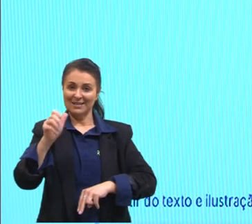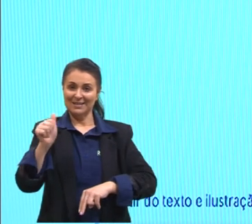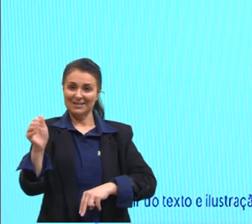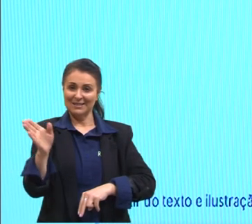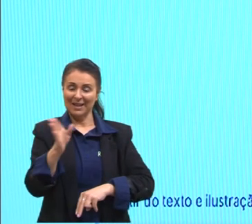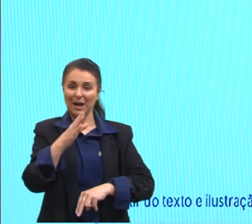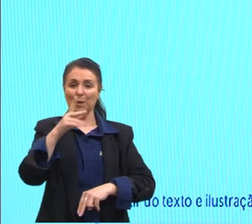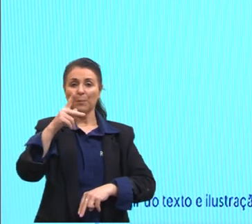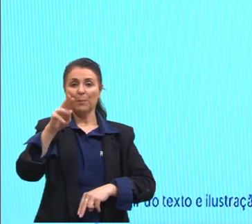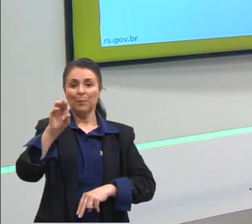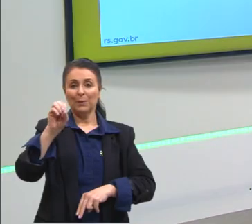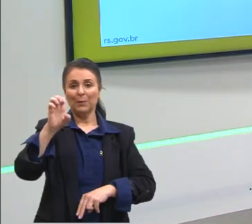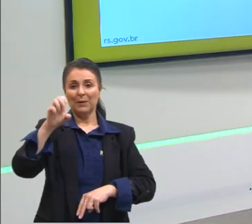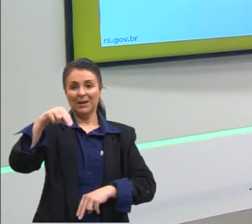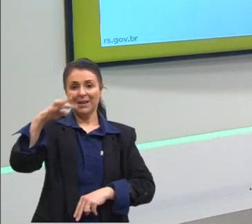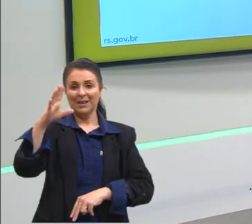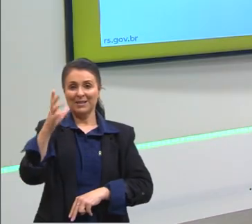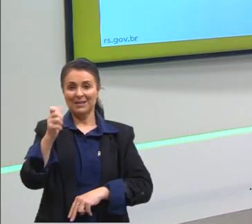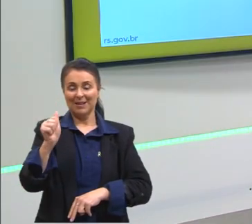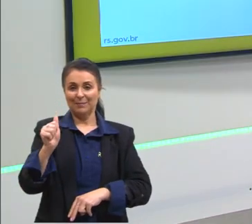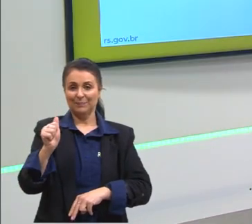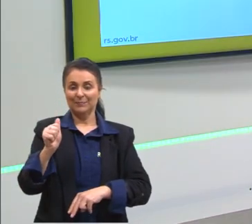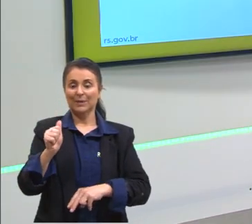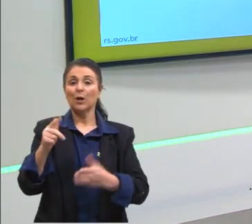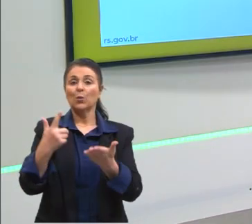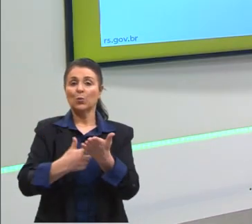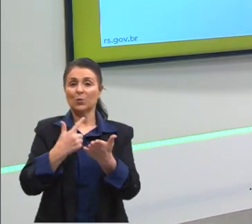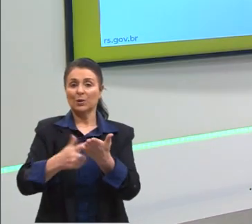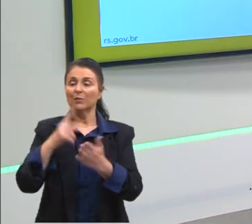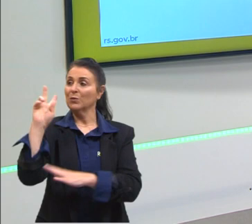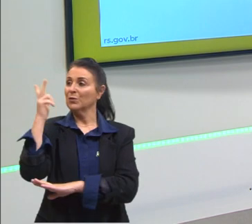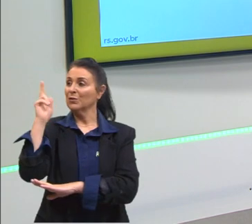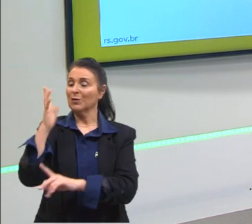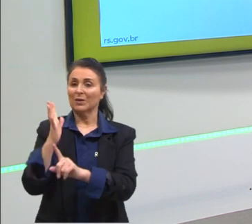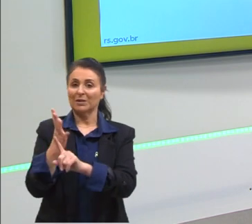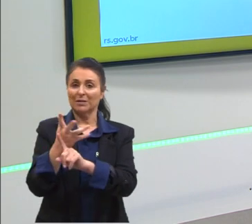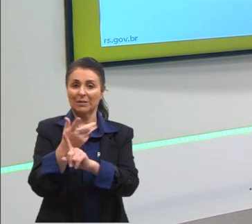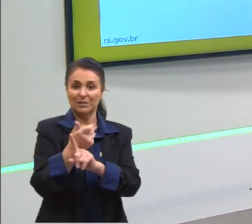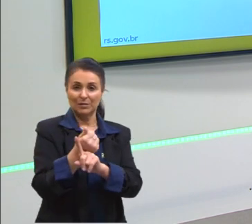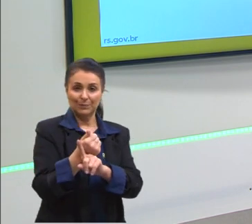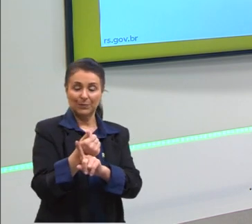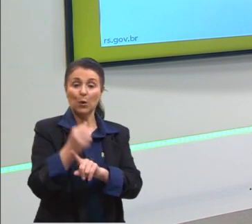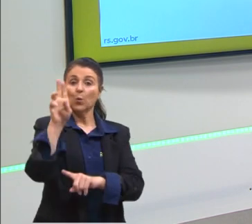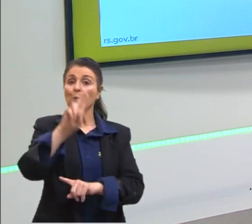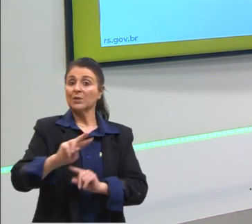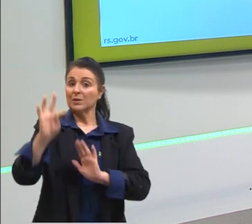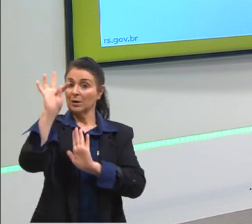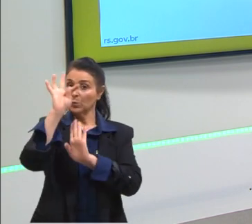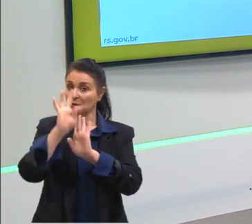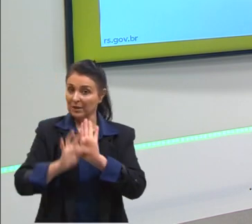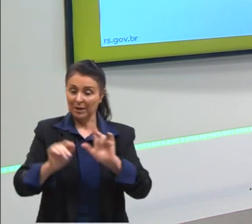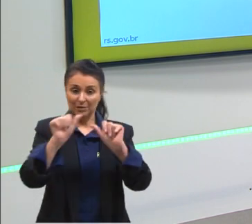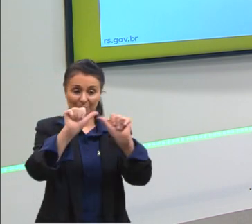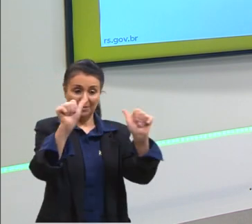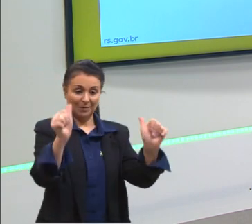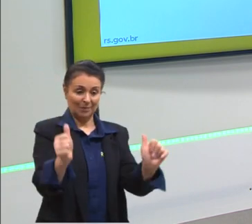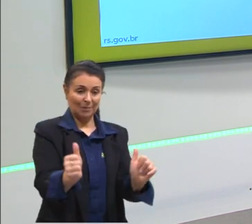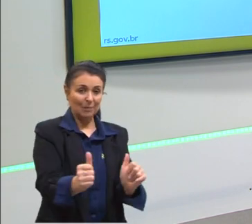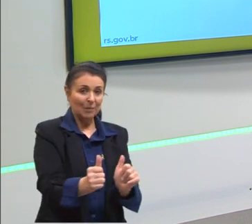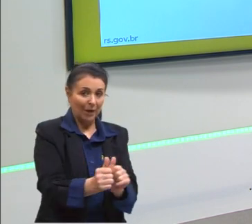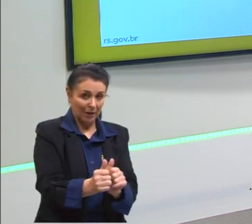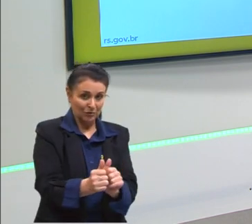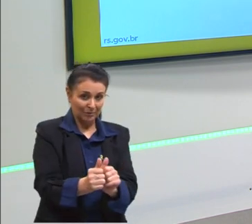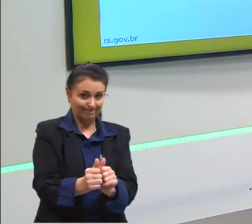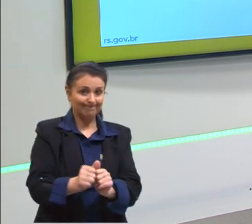livro História da Arte. A partir do texto e a ilustração acima, considere as